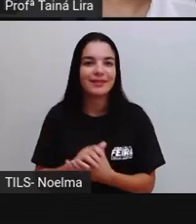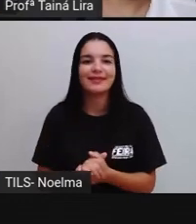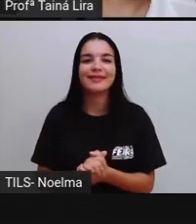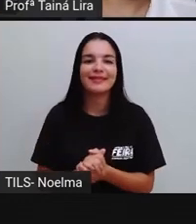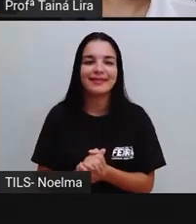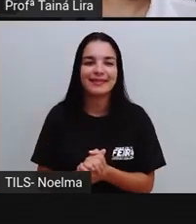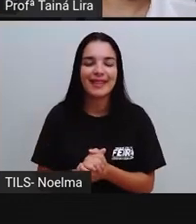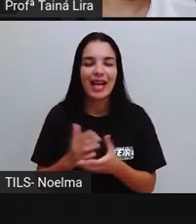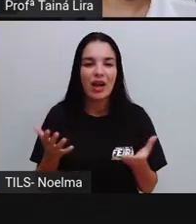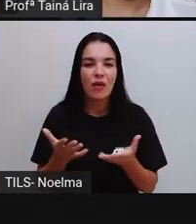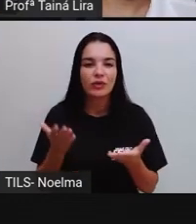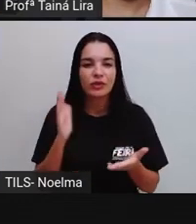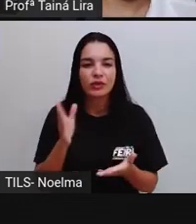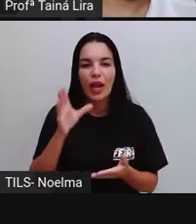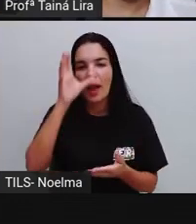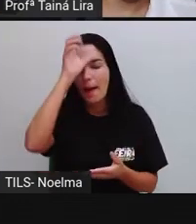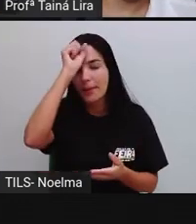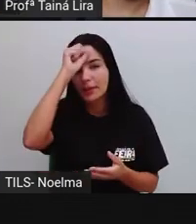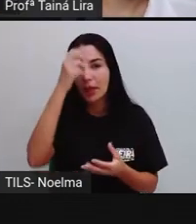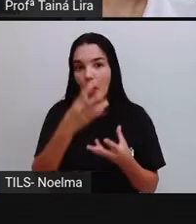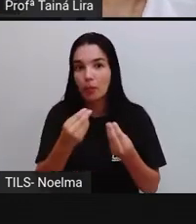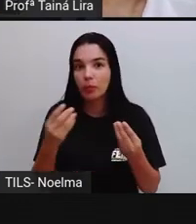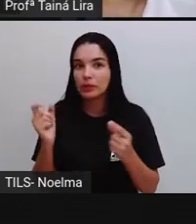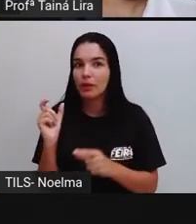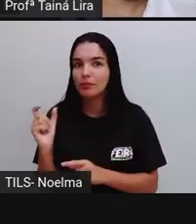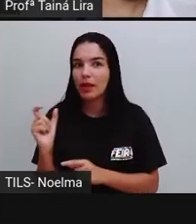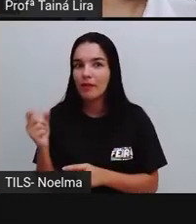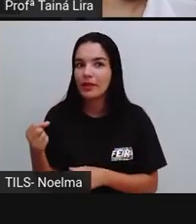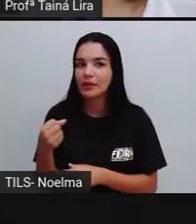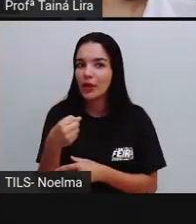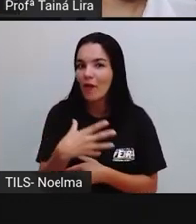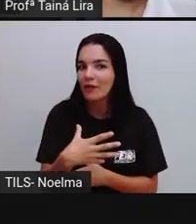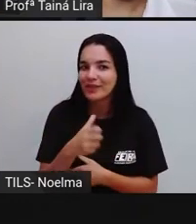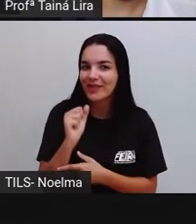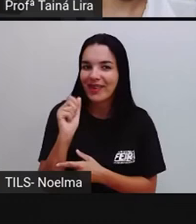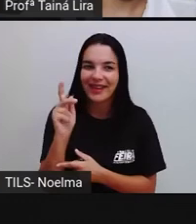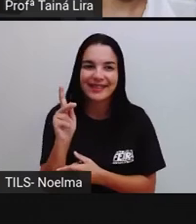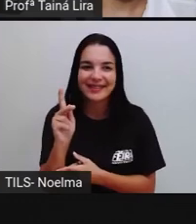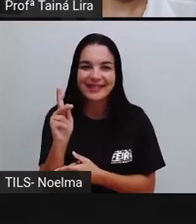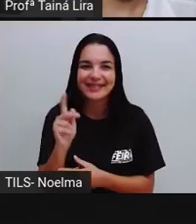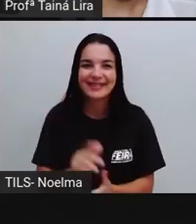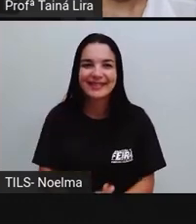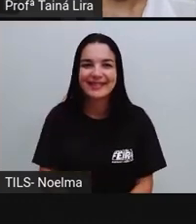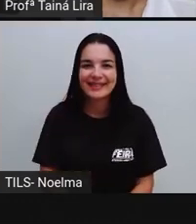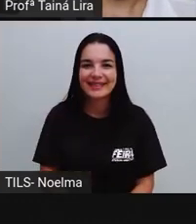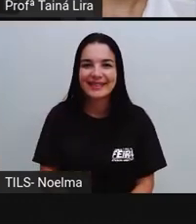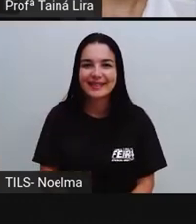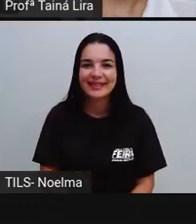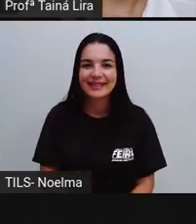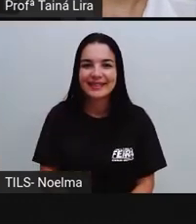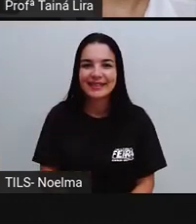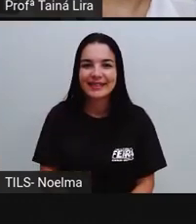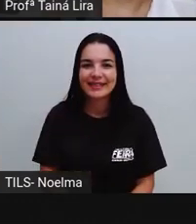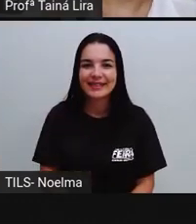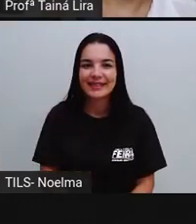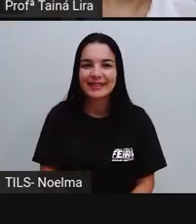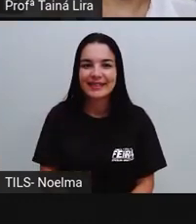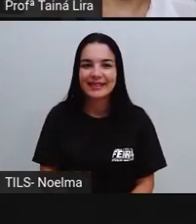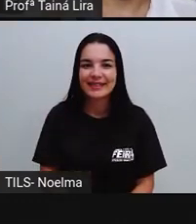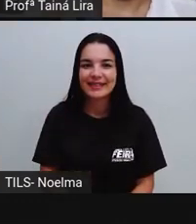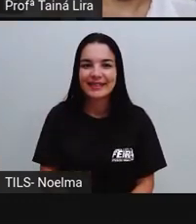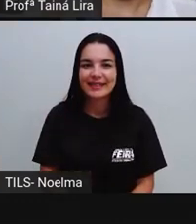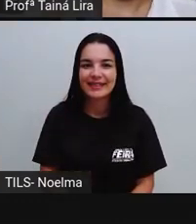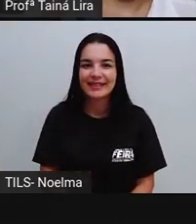aprendemos, Muitas palavrinhas novas, Tá? Agora, Olha lá, A gente vai